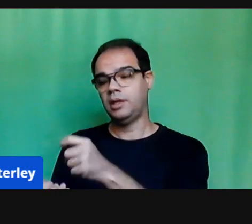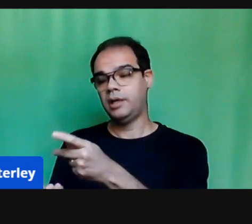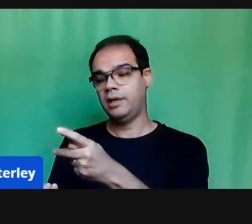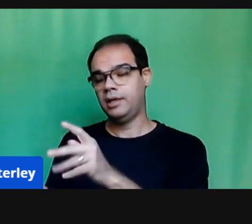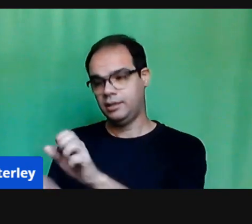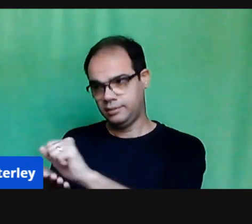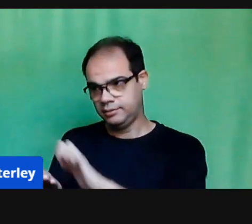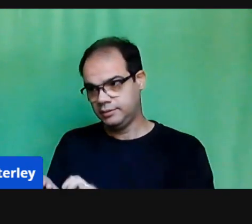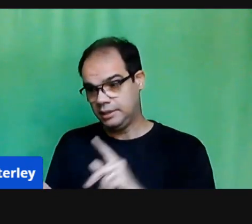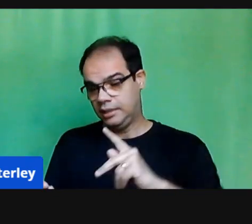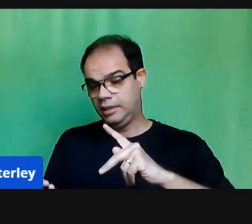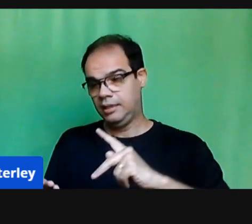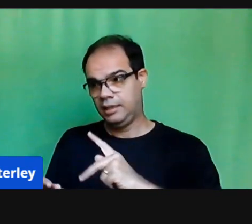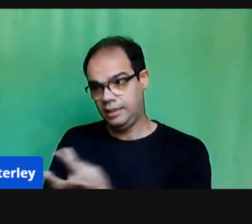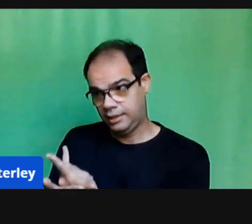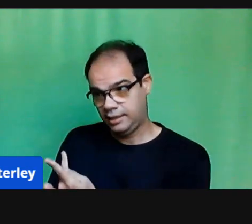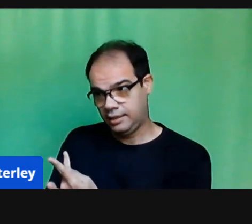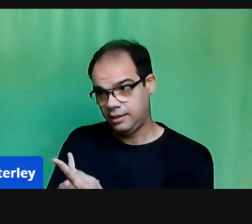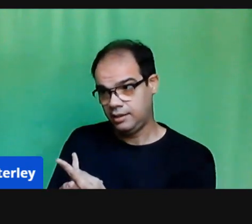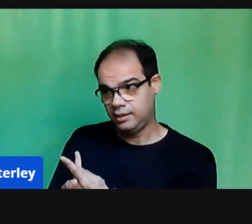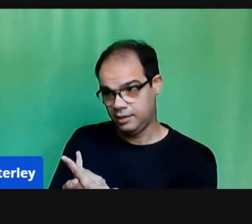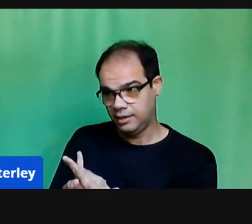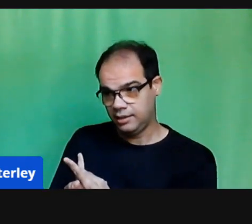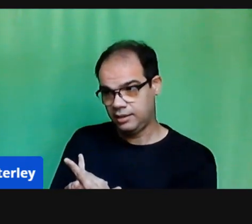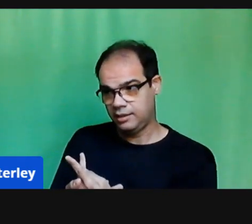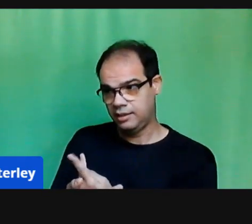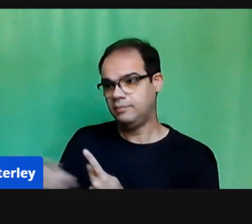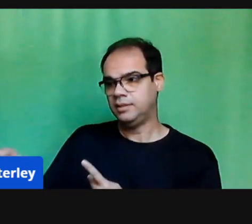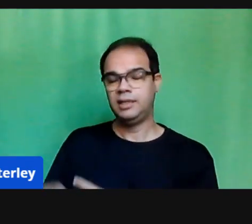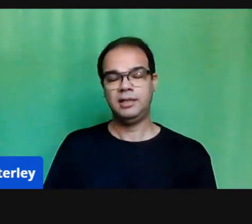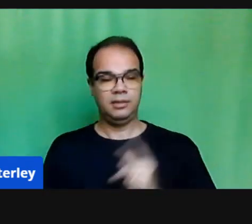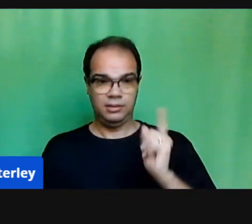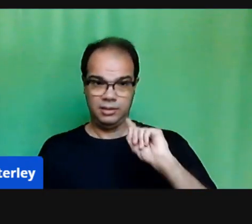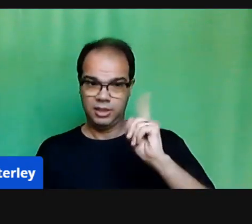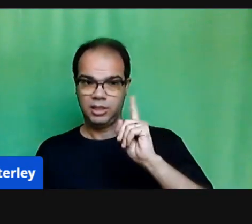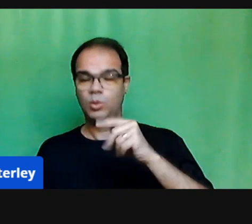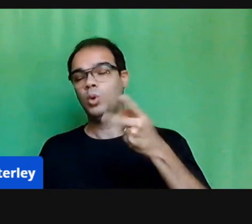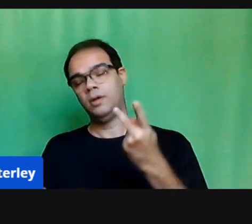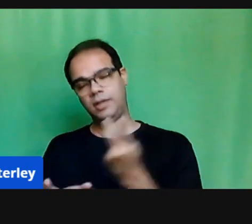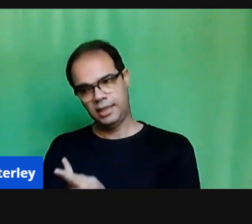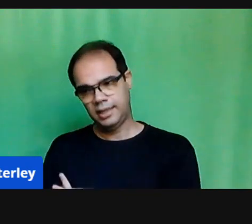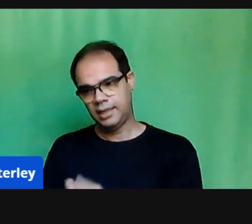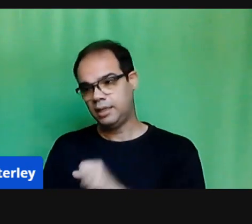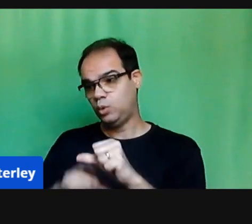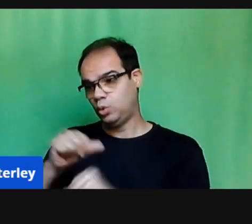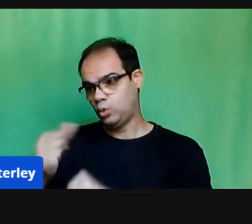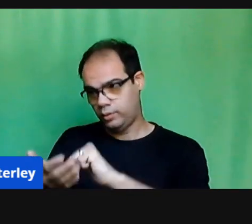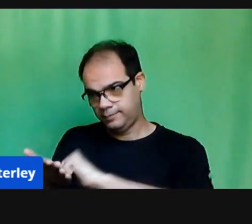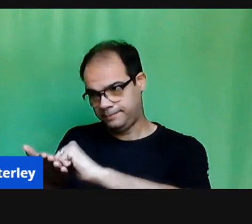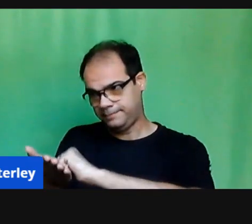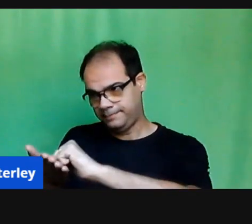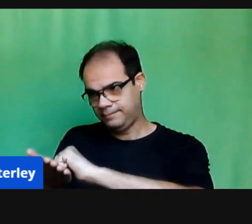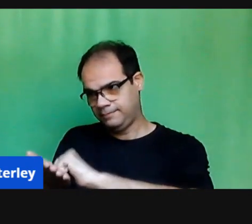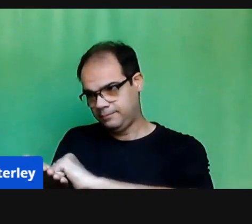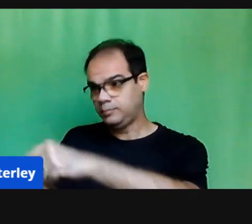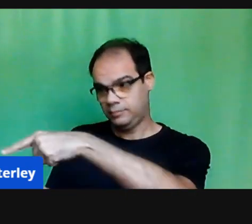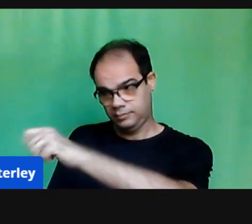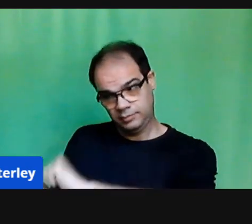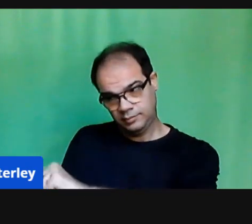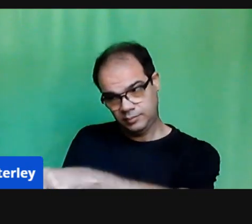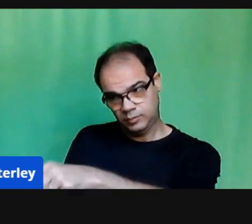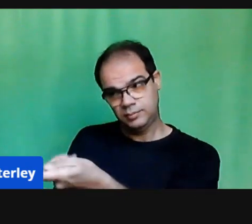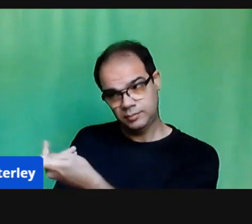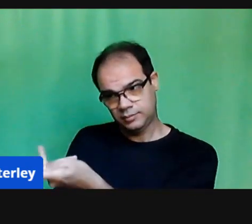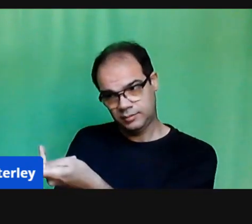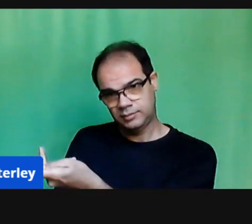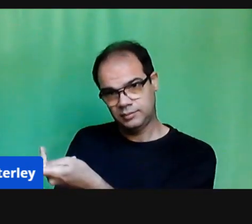verificar esse erro e poder estruturar as próximas atividades, então o professor faz essa correção e alimenta essa planilha